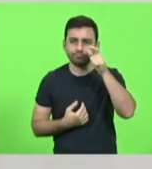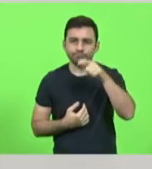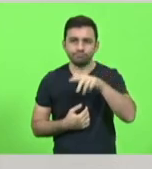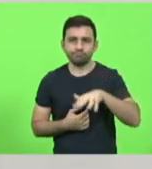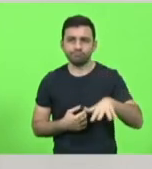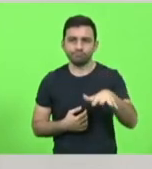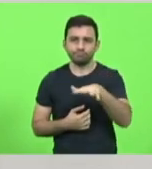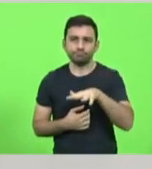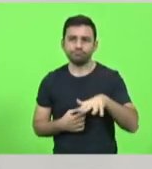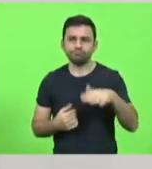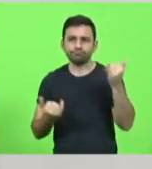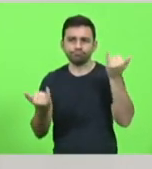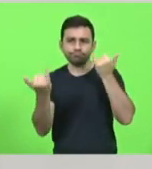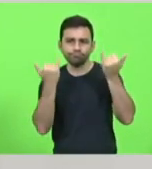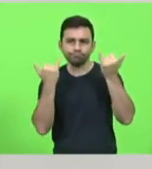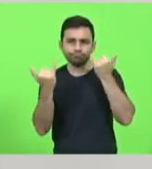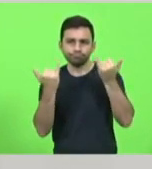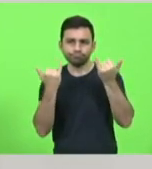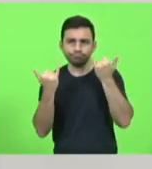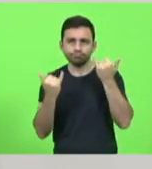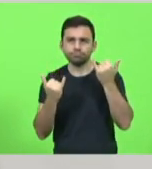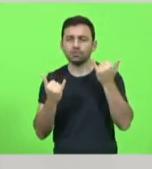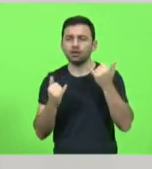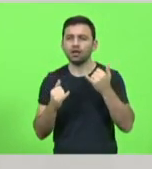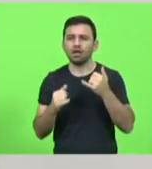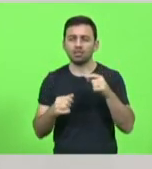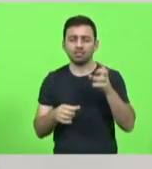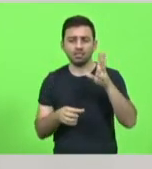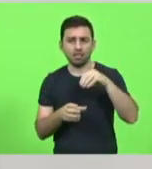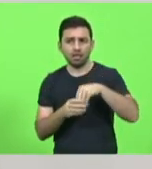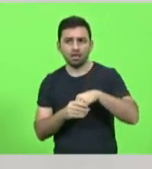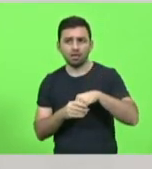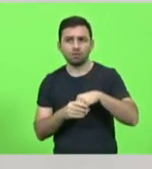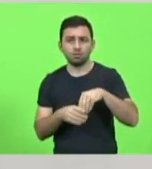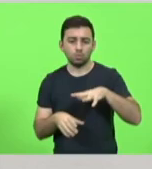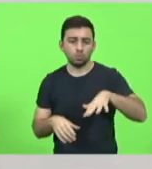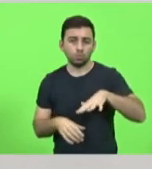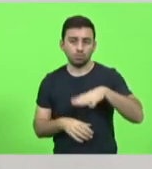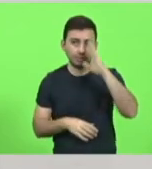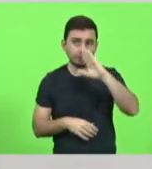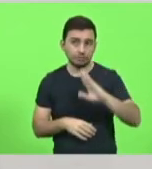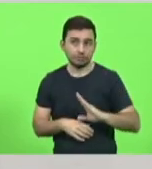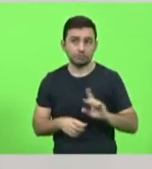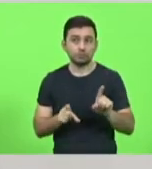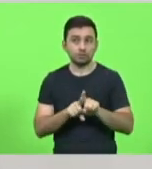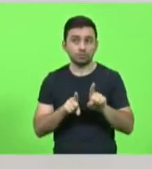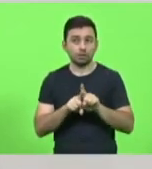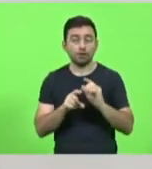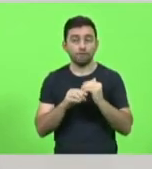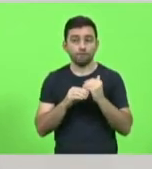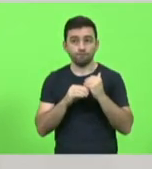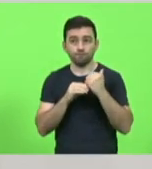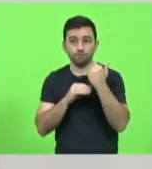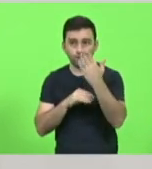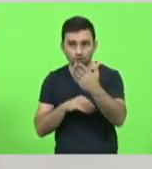as informações tanto internas, ou seja, do Brasil quanto do exterior.